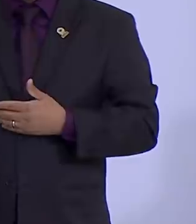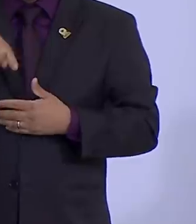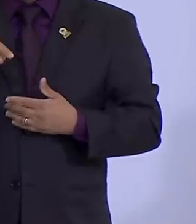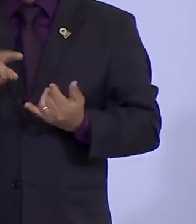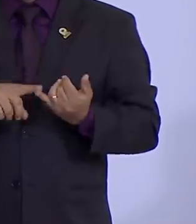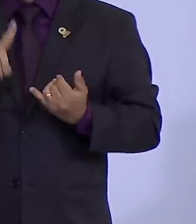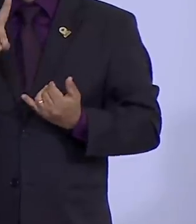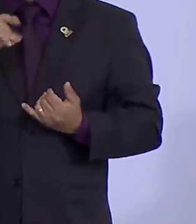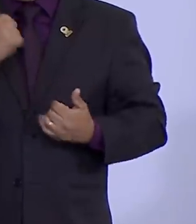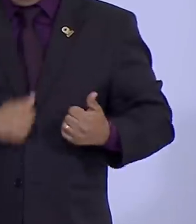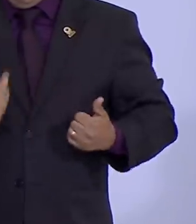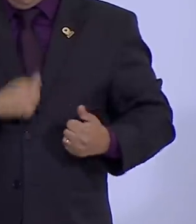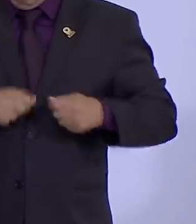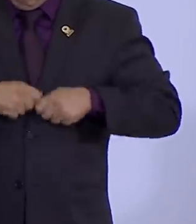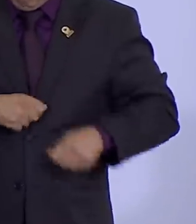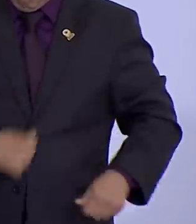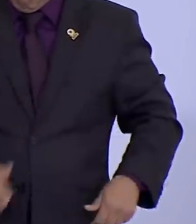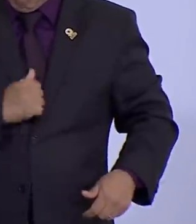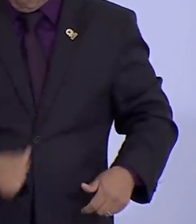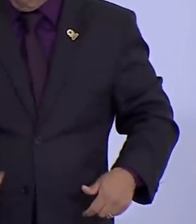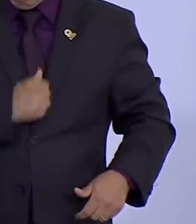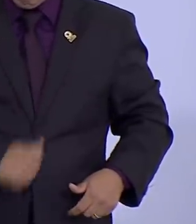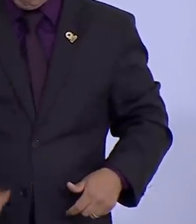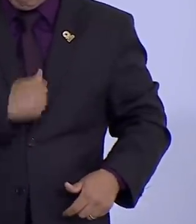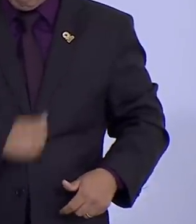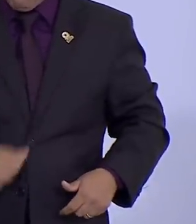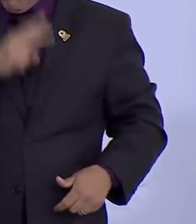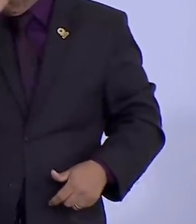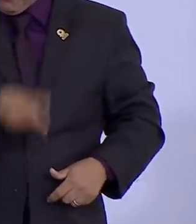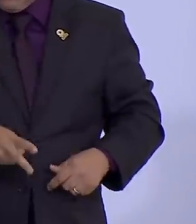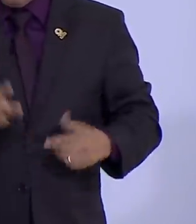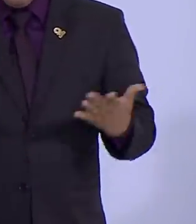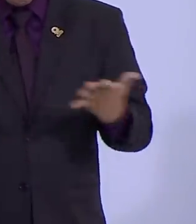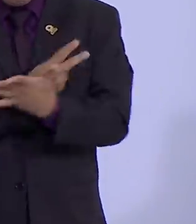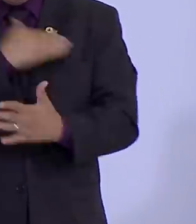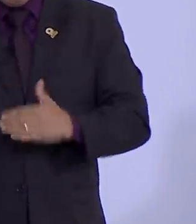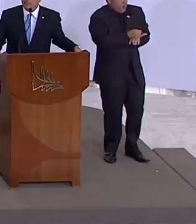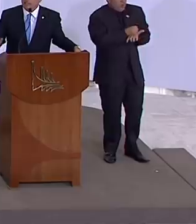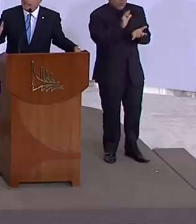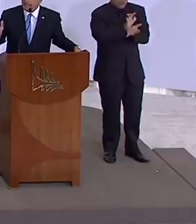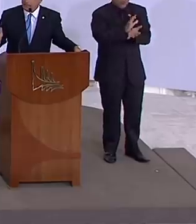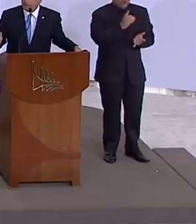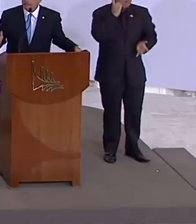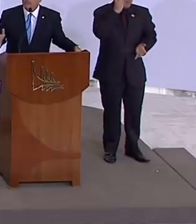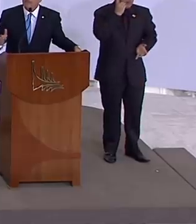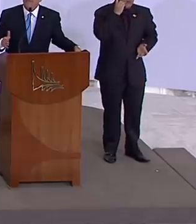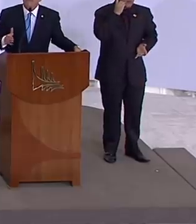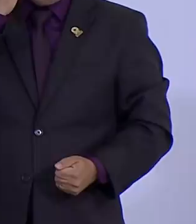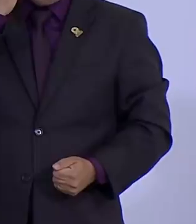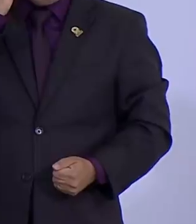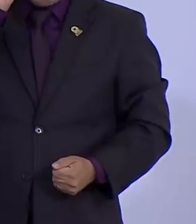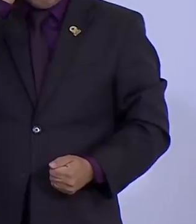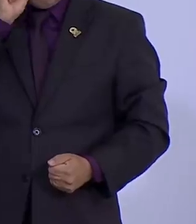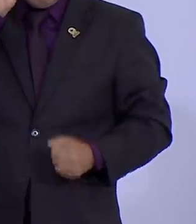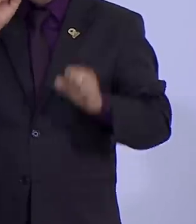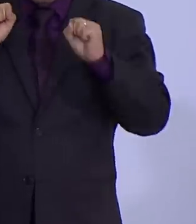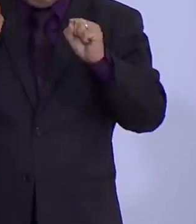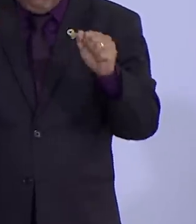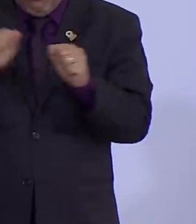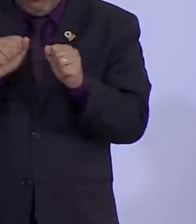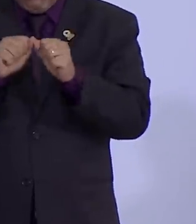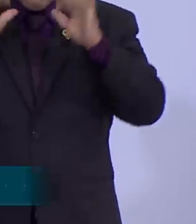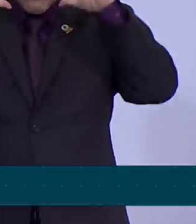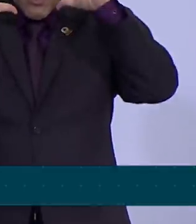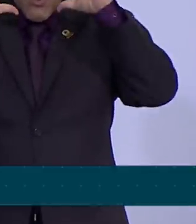diarreias agudas que influenciam diretamente na mortalidade infantil. Poder fazer a solução